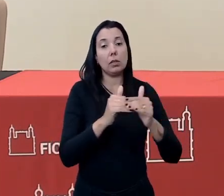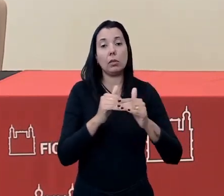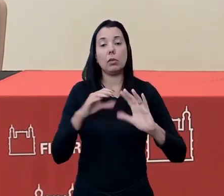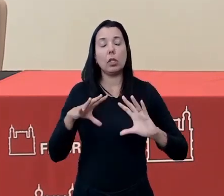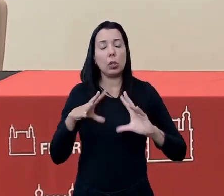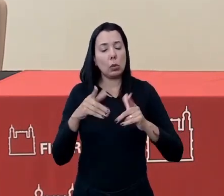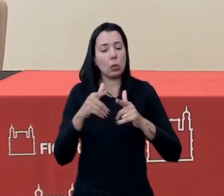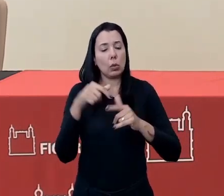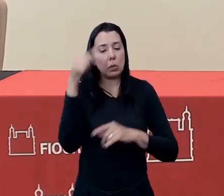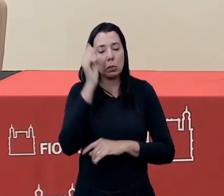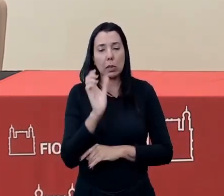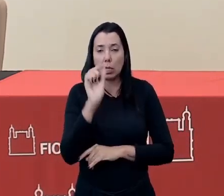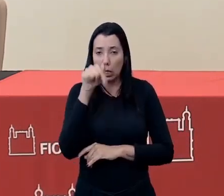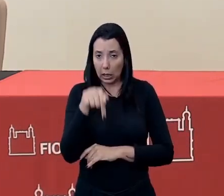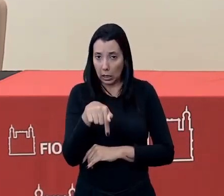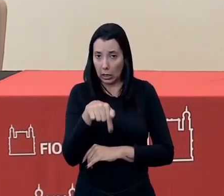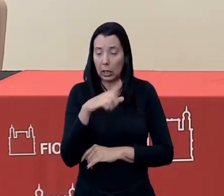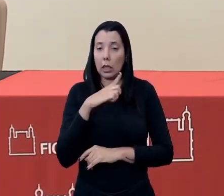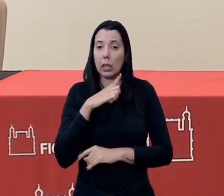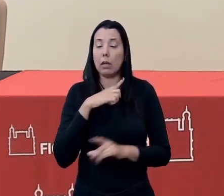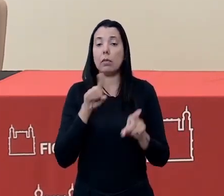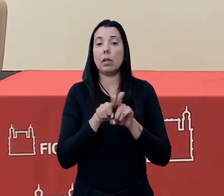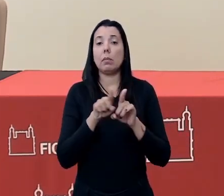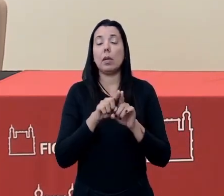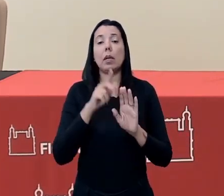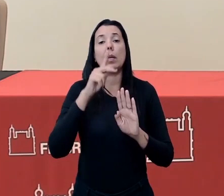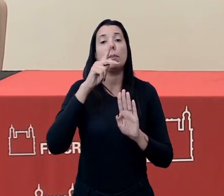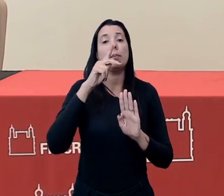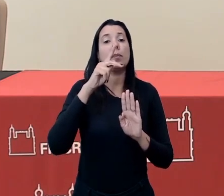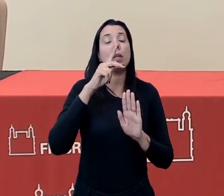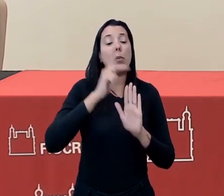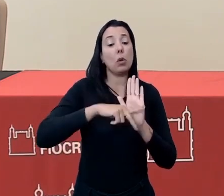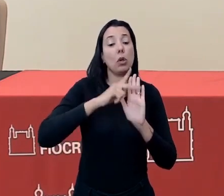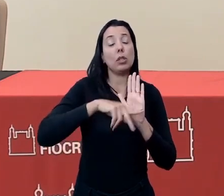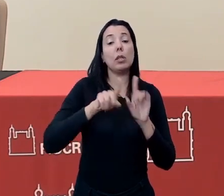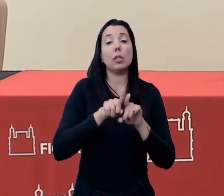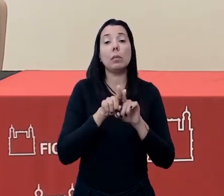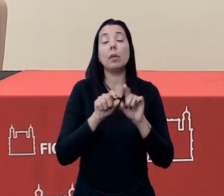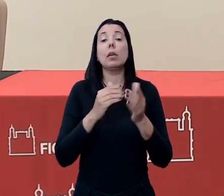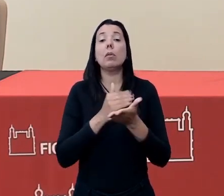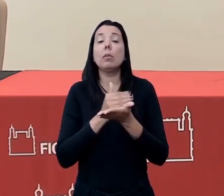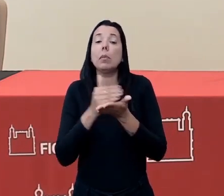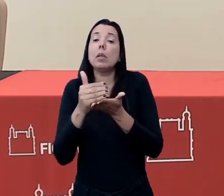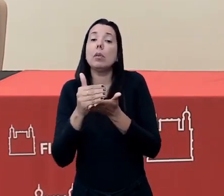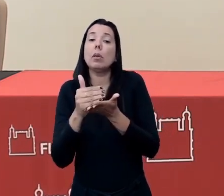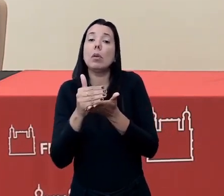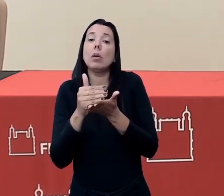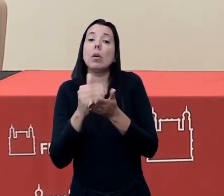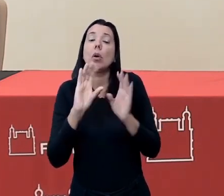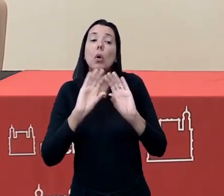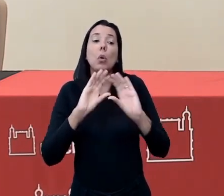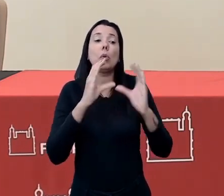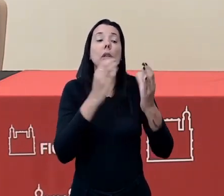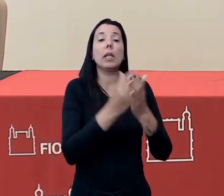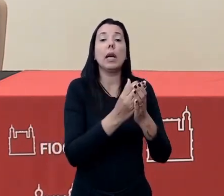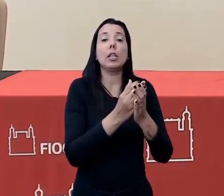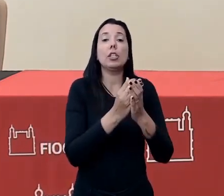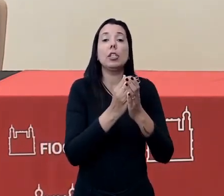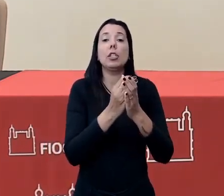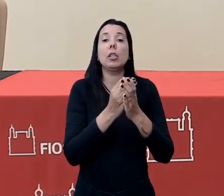em todo o Brasil, e aqui nós tivemos projetos contemplados a partir da comunidade estrutural.